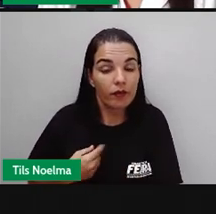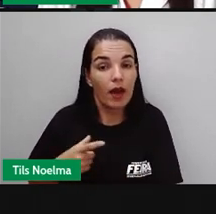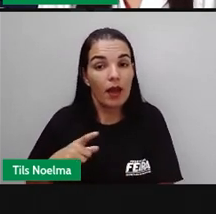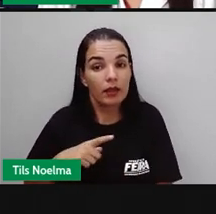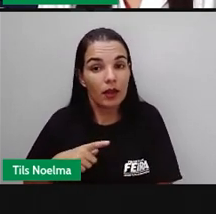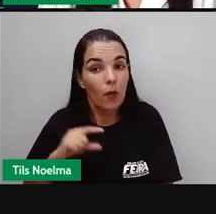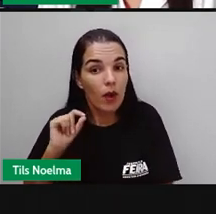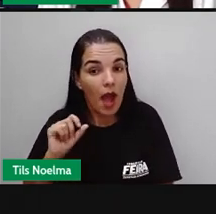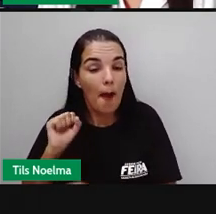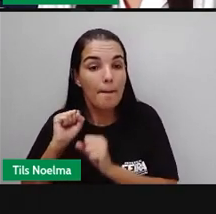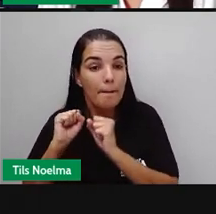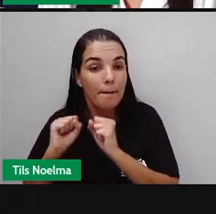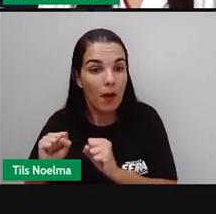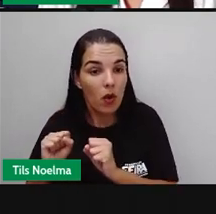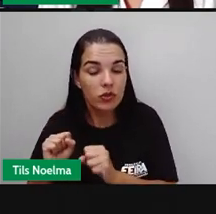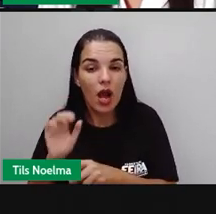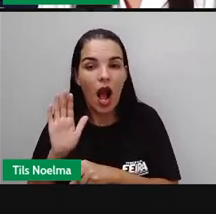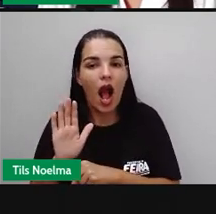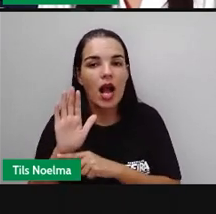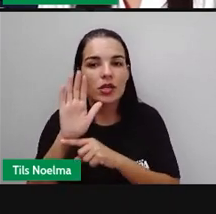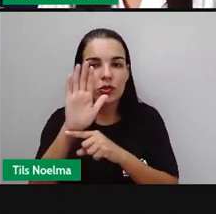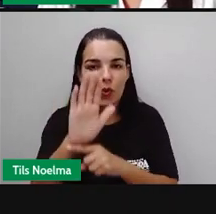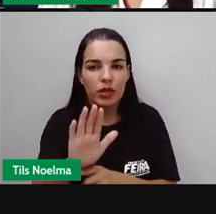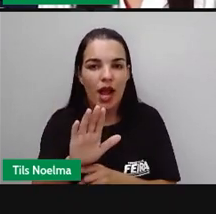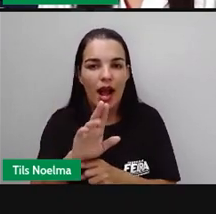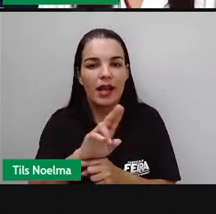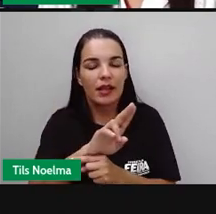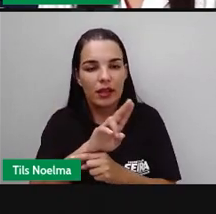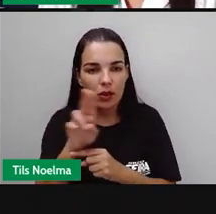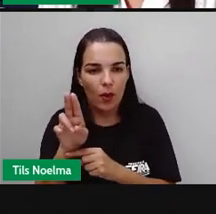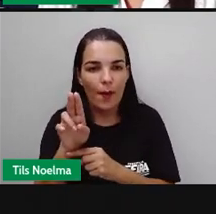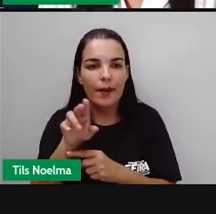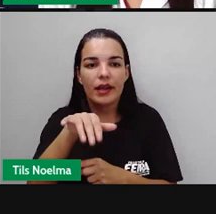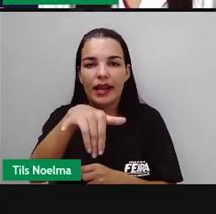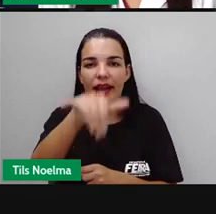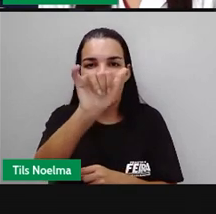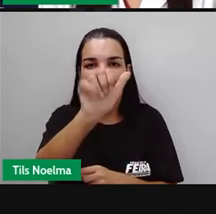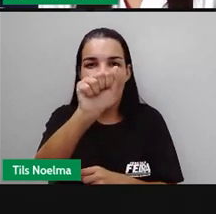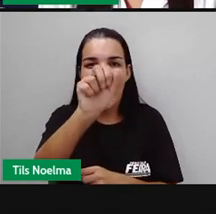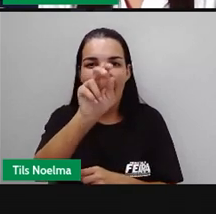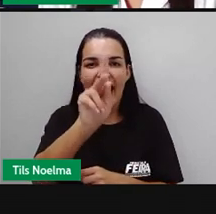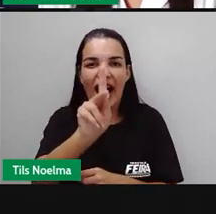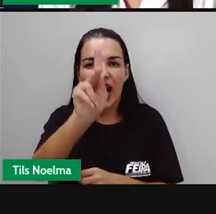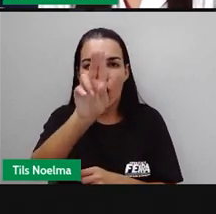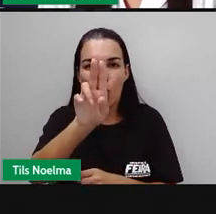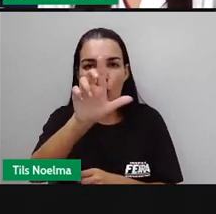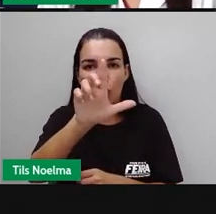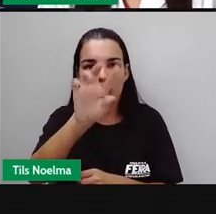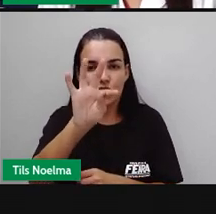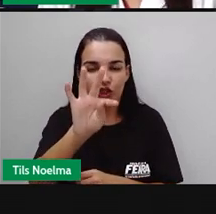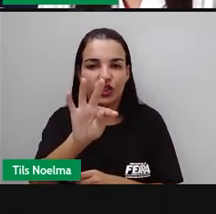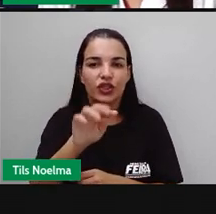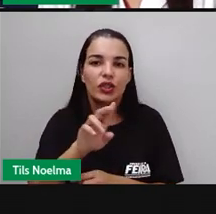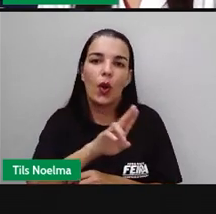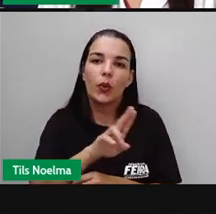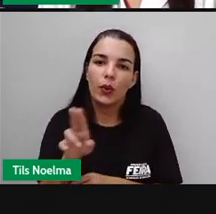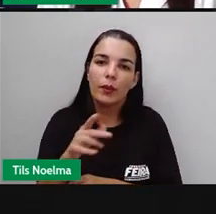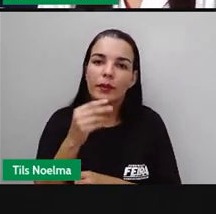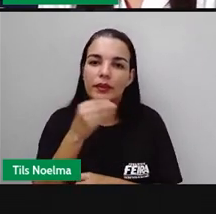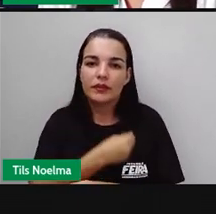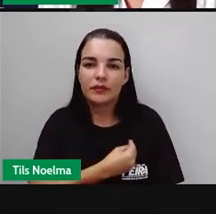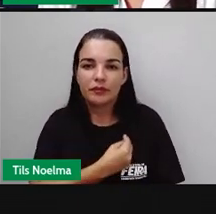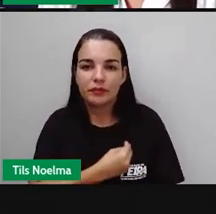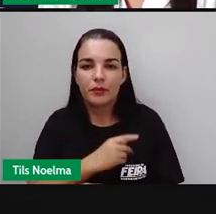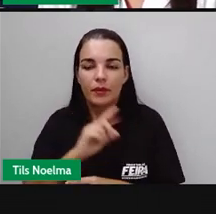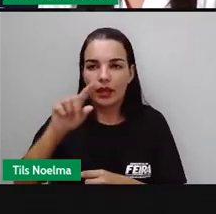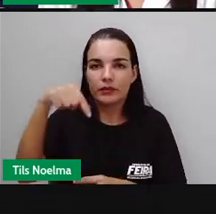utilizadas aí também para a produção do yakult, né? Há tanto que a gente fala sobre lactobacilo. E